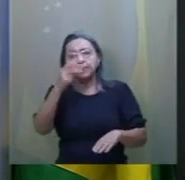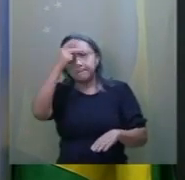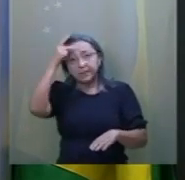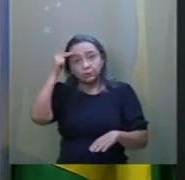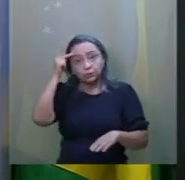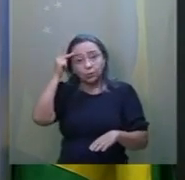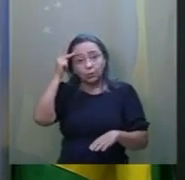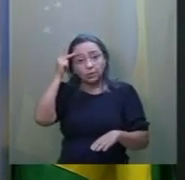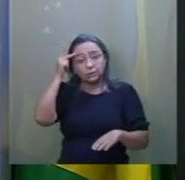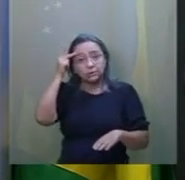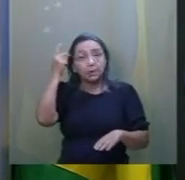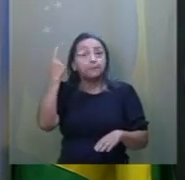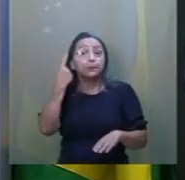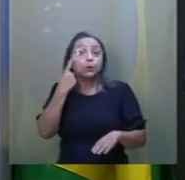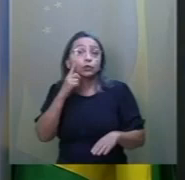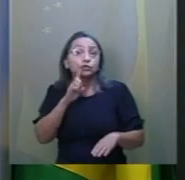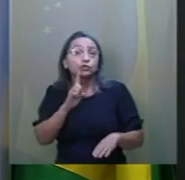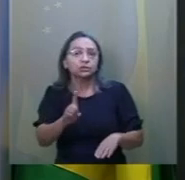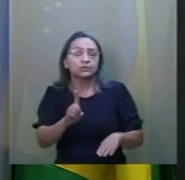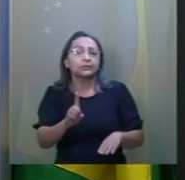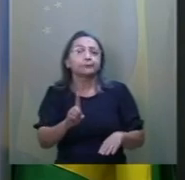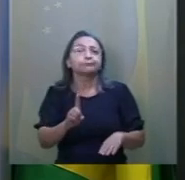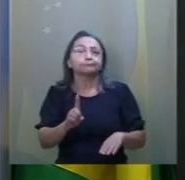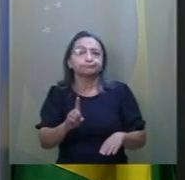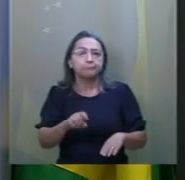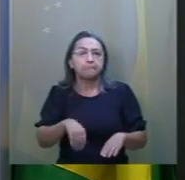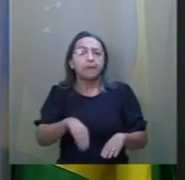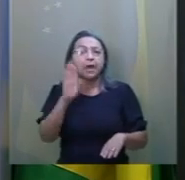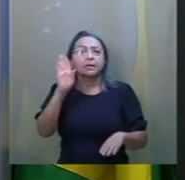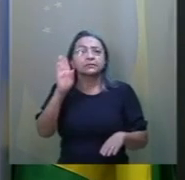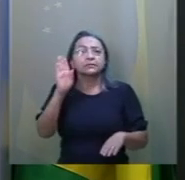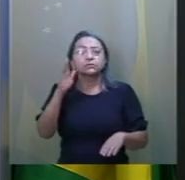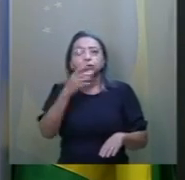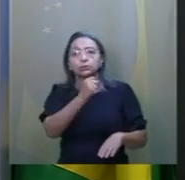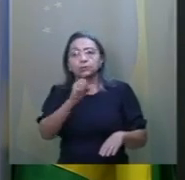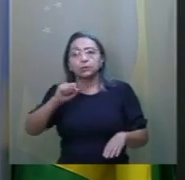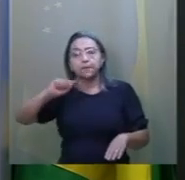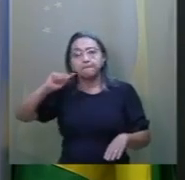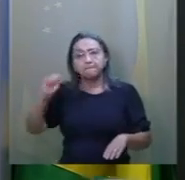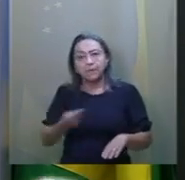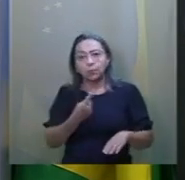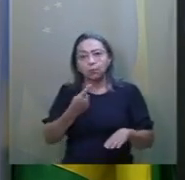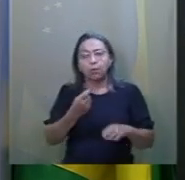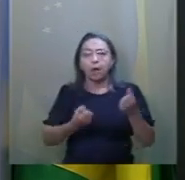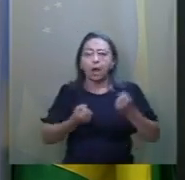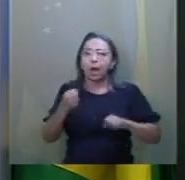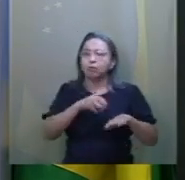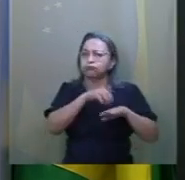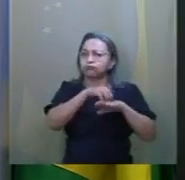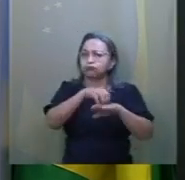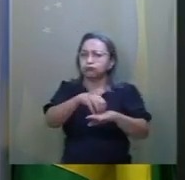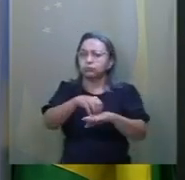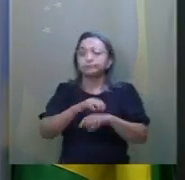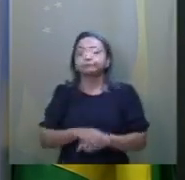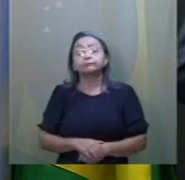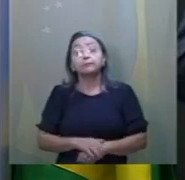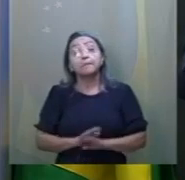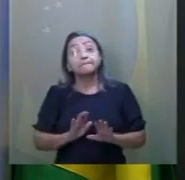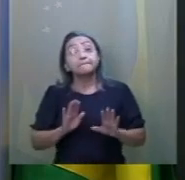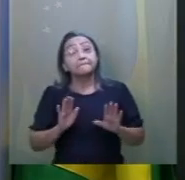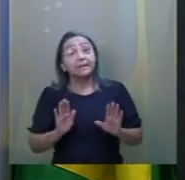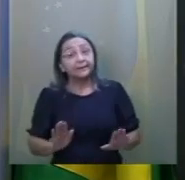por dia e mais de 800 mil veículos. Só que,